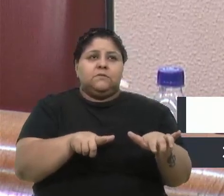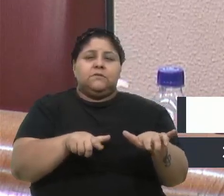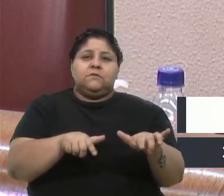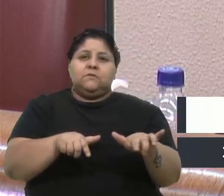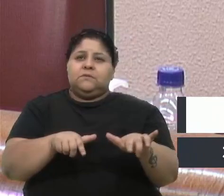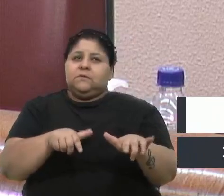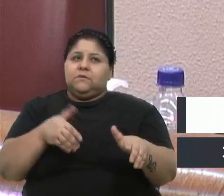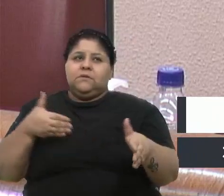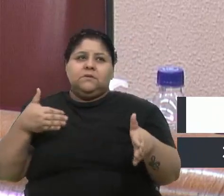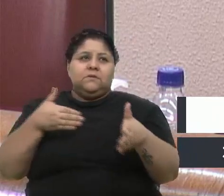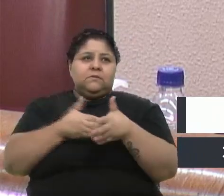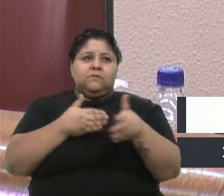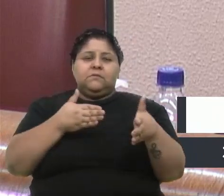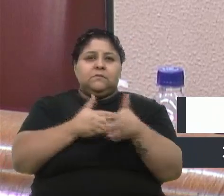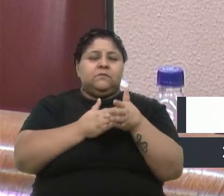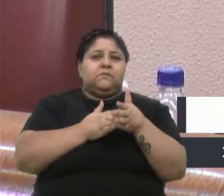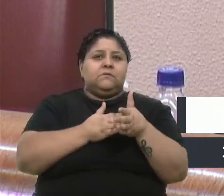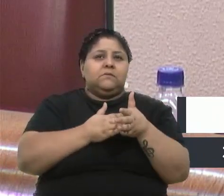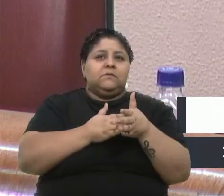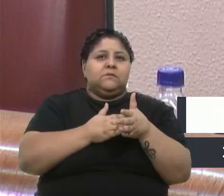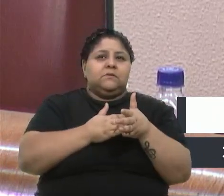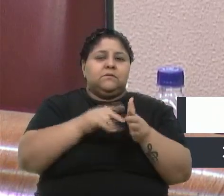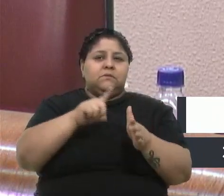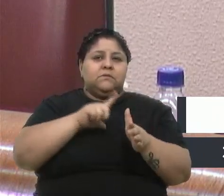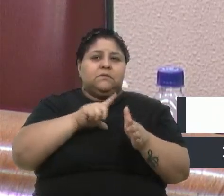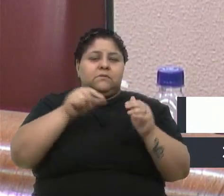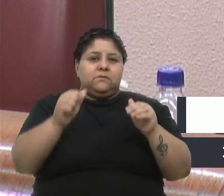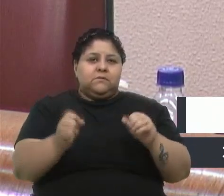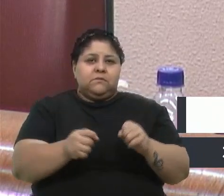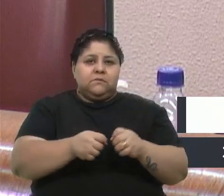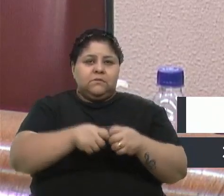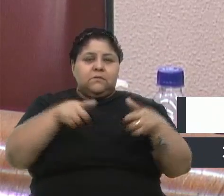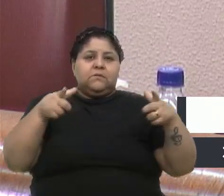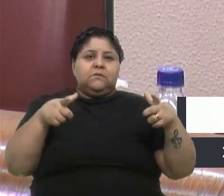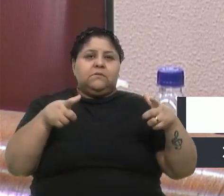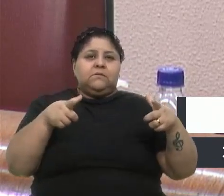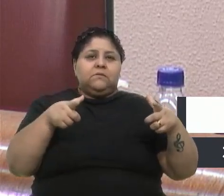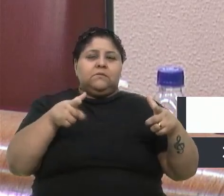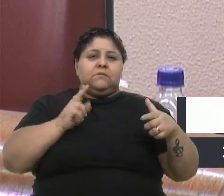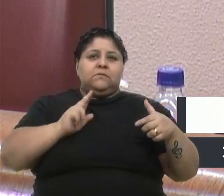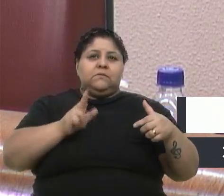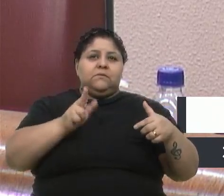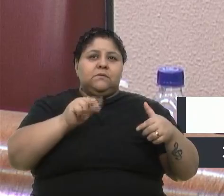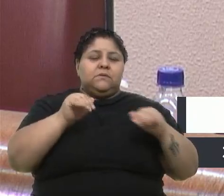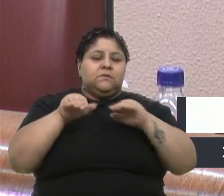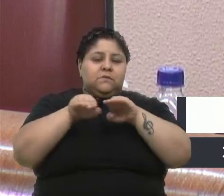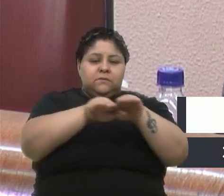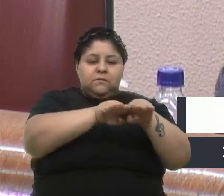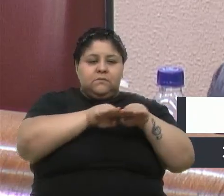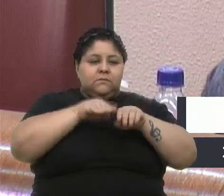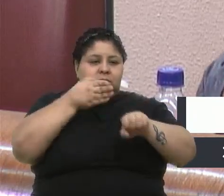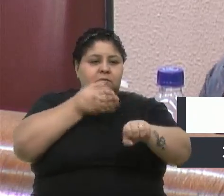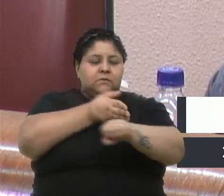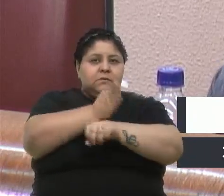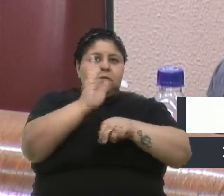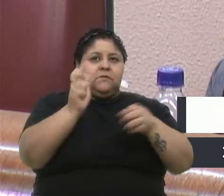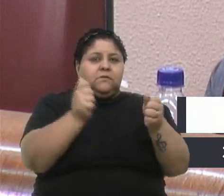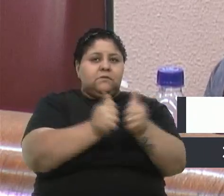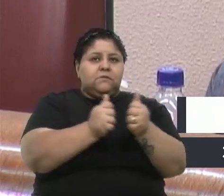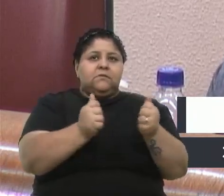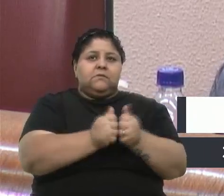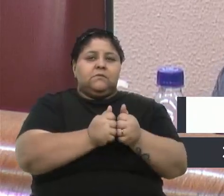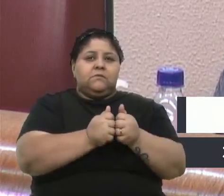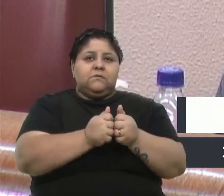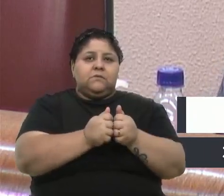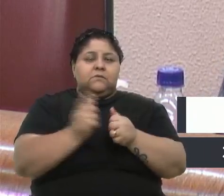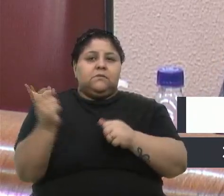também que este grande evento aconteça e sempre se alinhou e participou junto contigo e com a tua equipe para esse